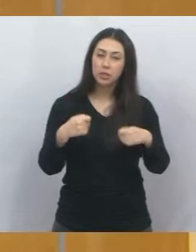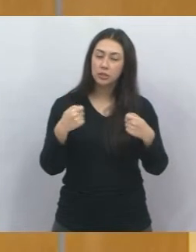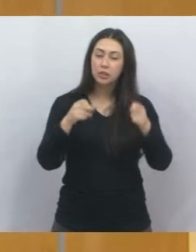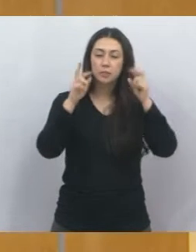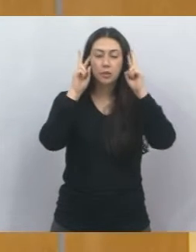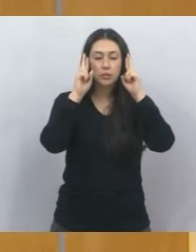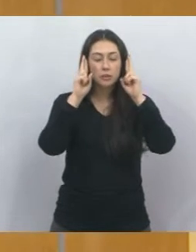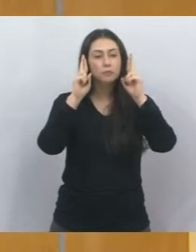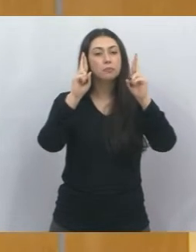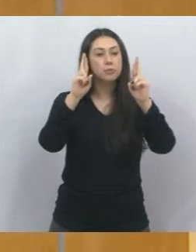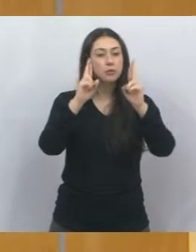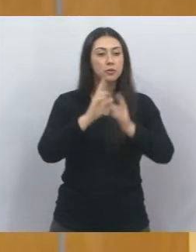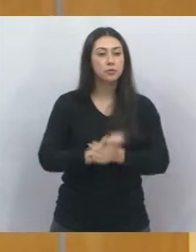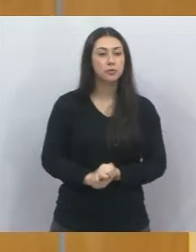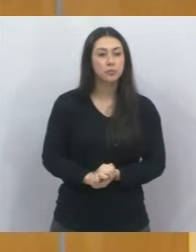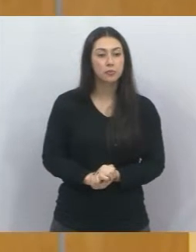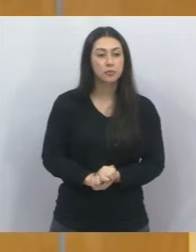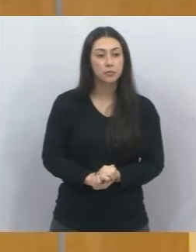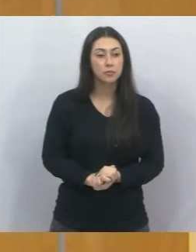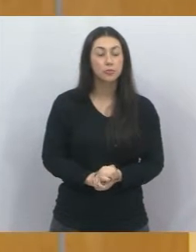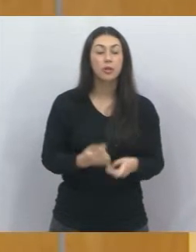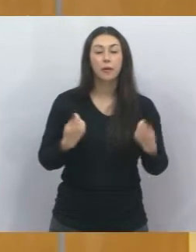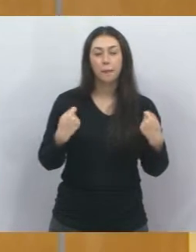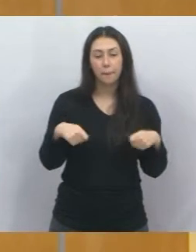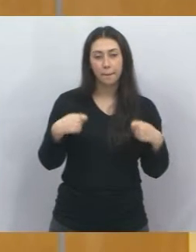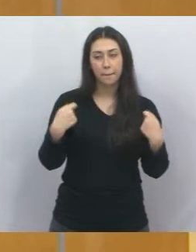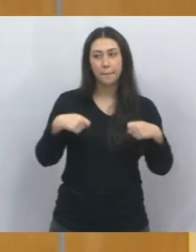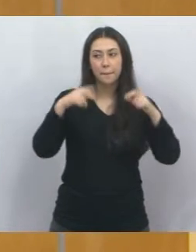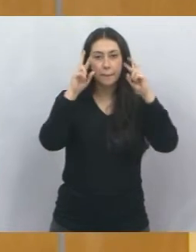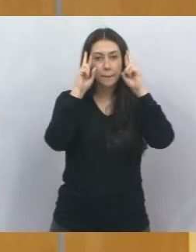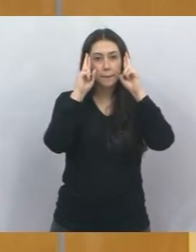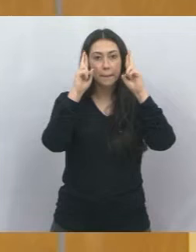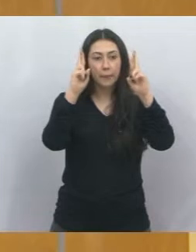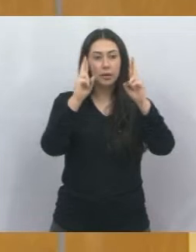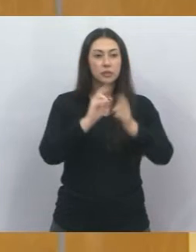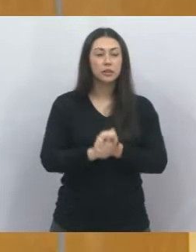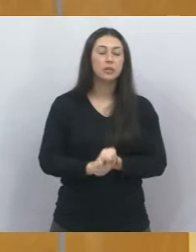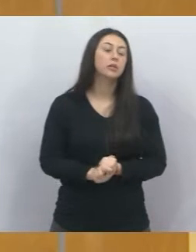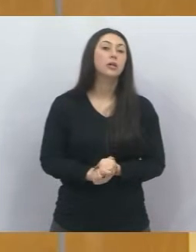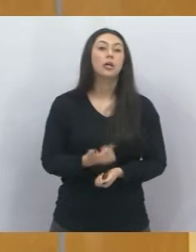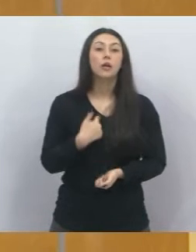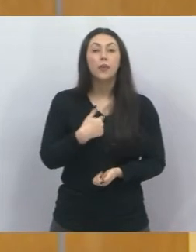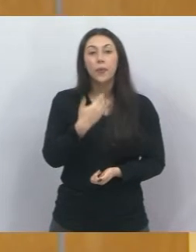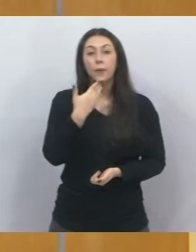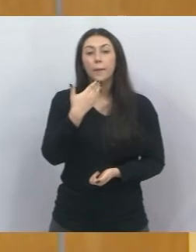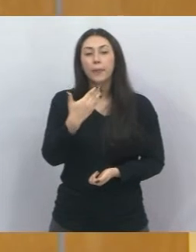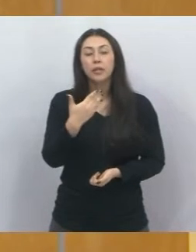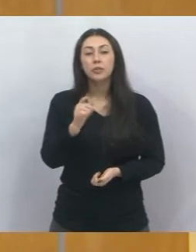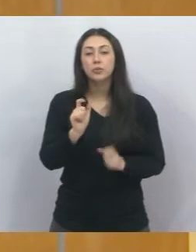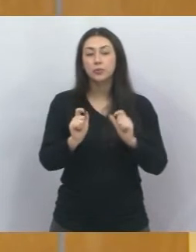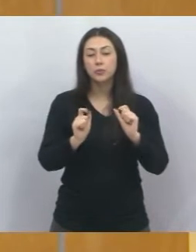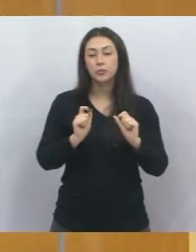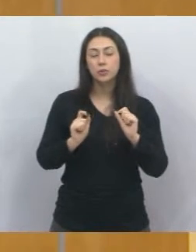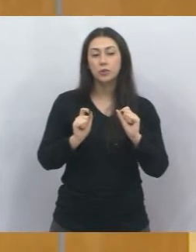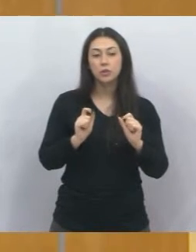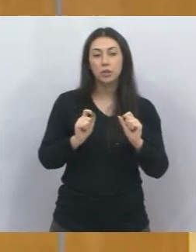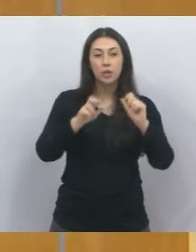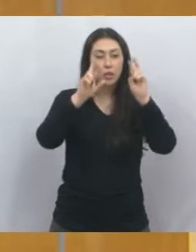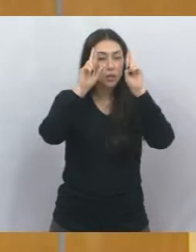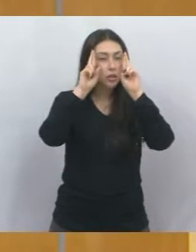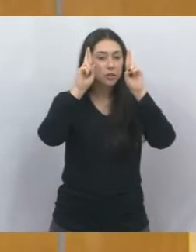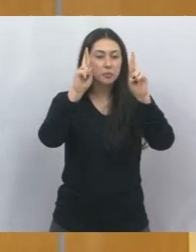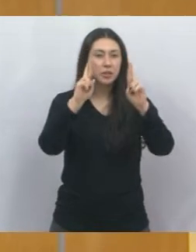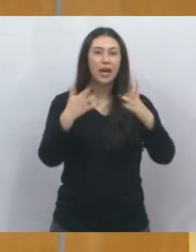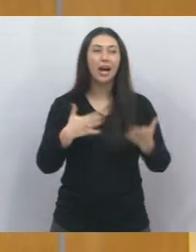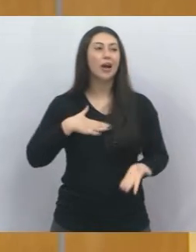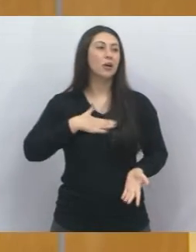respeitar, temos que respeitar. Então, esse vereador pede simplesmente respeito,